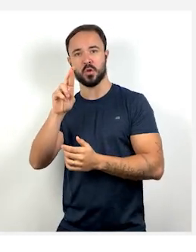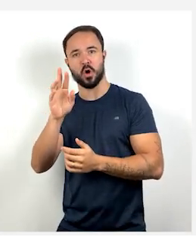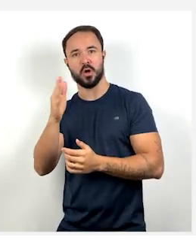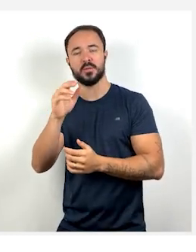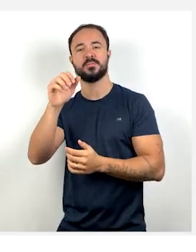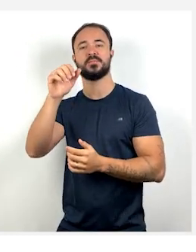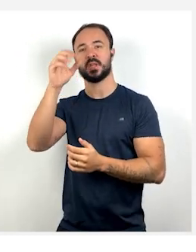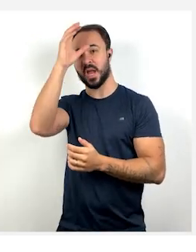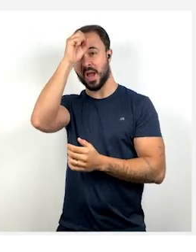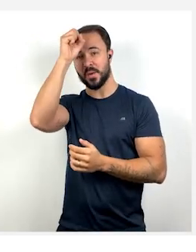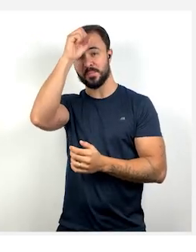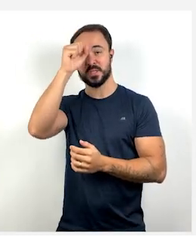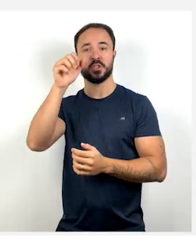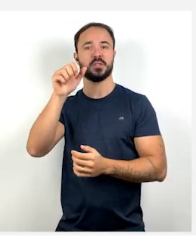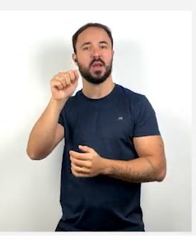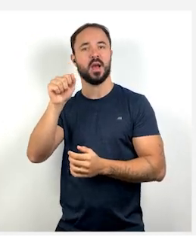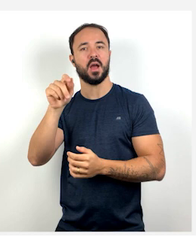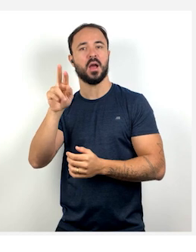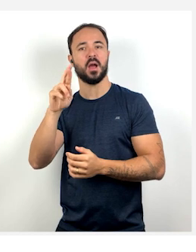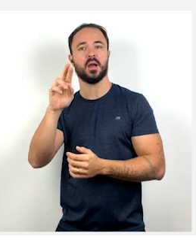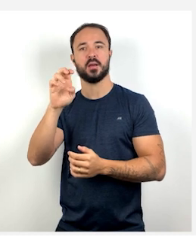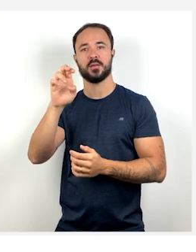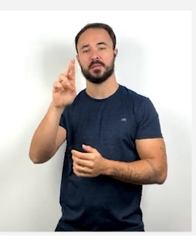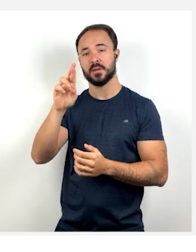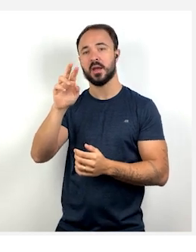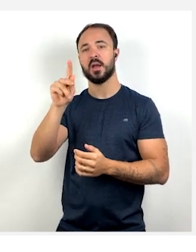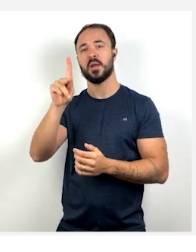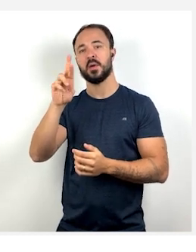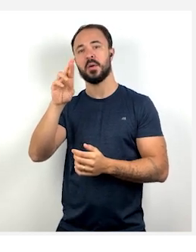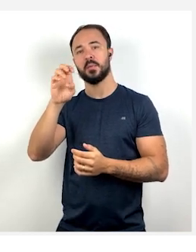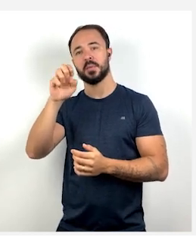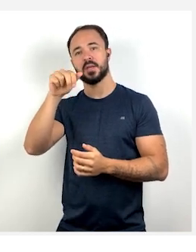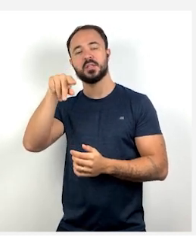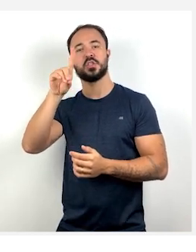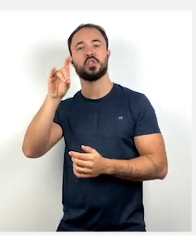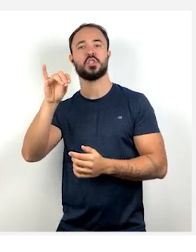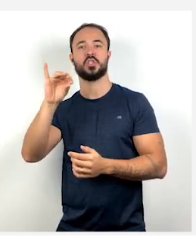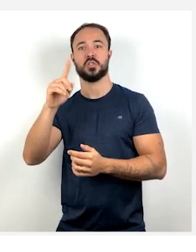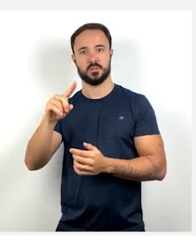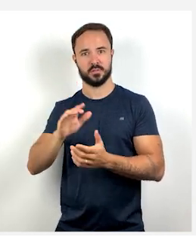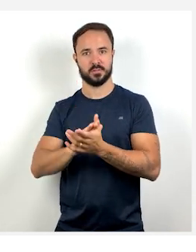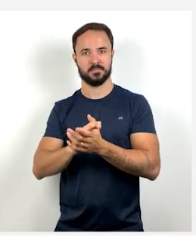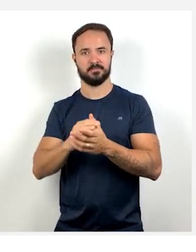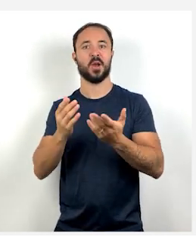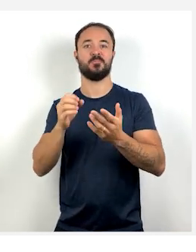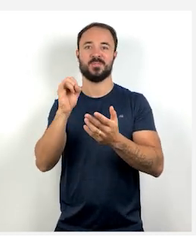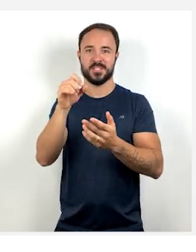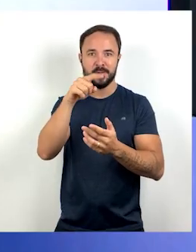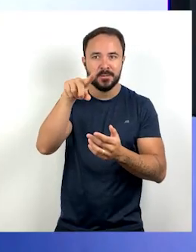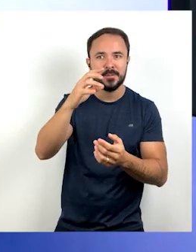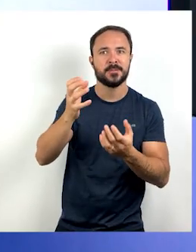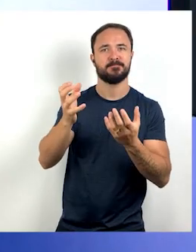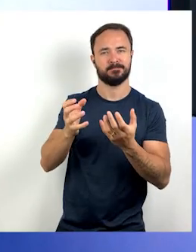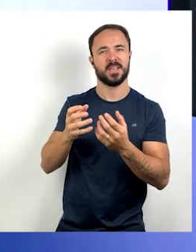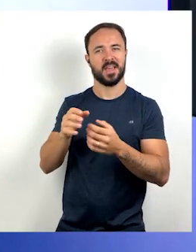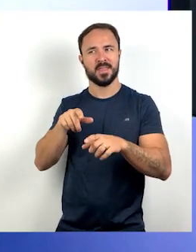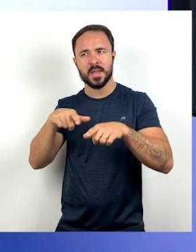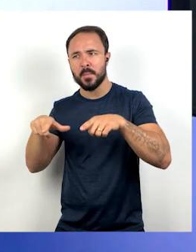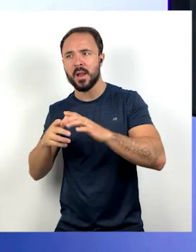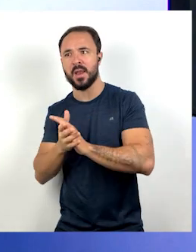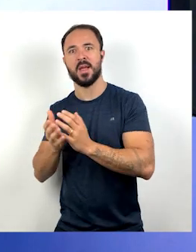projeto e que caso você que é jovem, queira trabalhar, você pode estar buscando essas